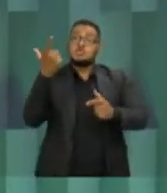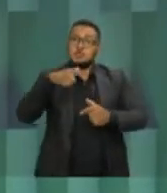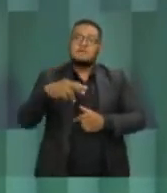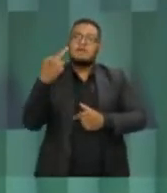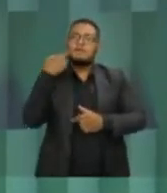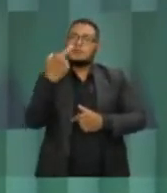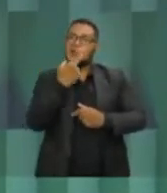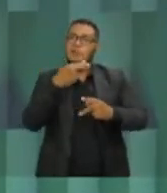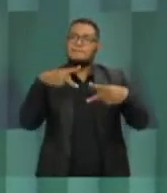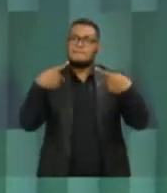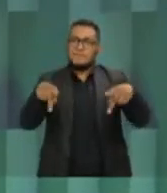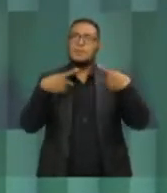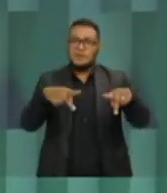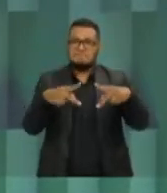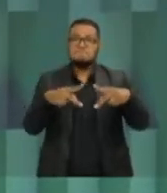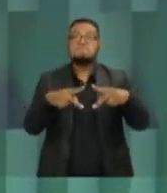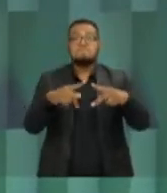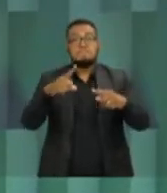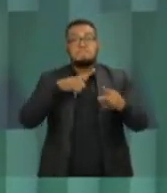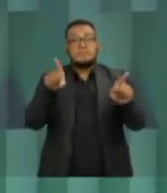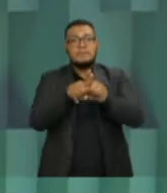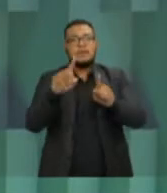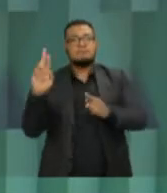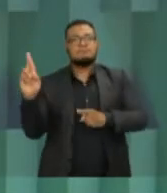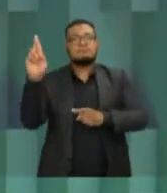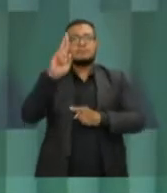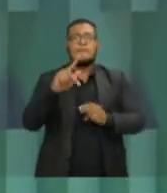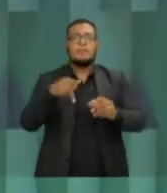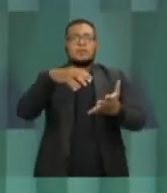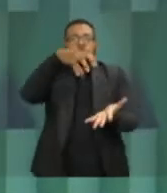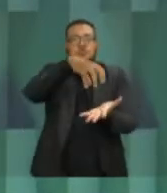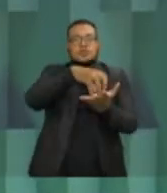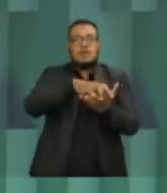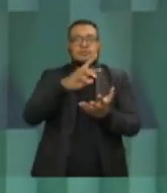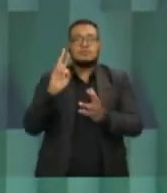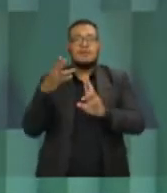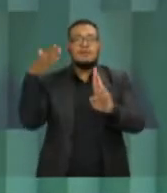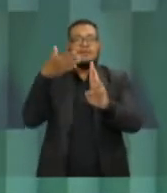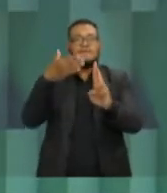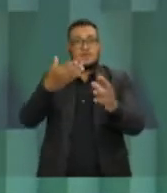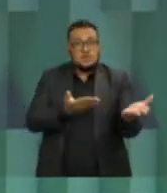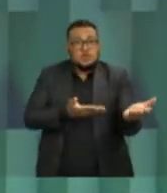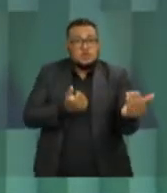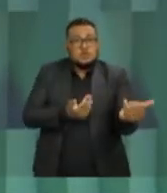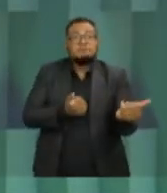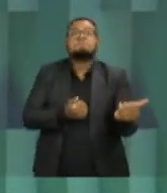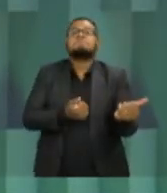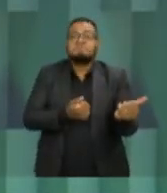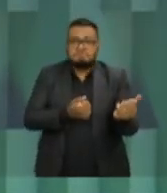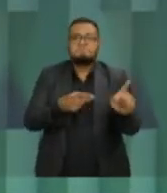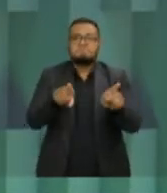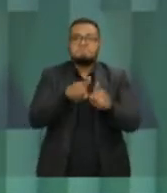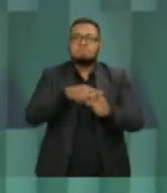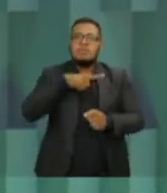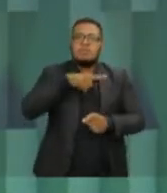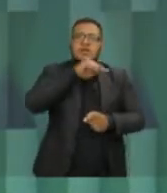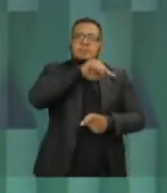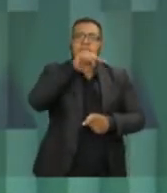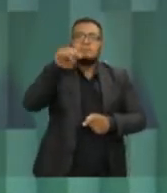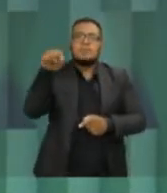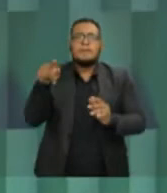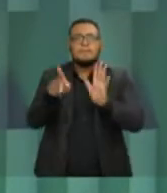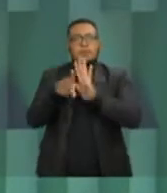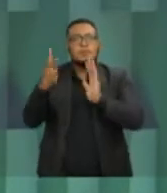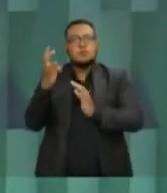isso é significativo. O centro de referência da juventude também vamos colocar para trabalhar, porque é importante. E o circuito cultural, nós estamos